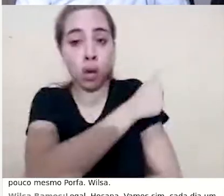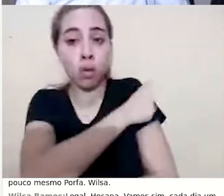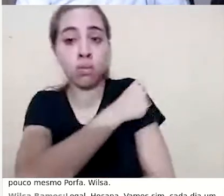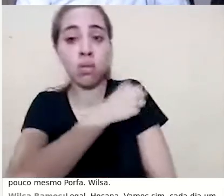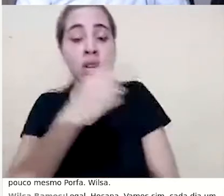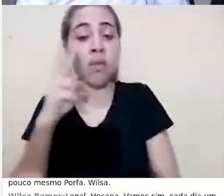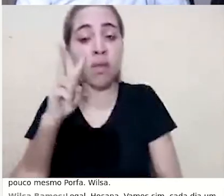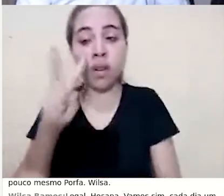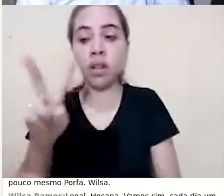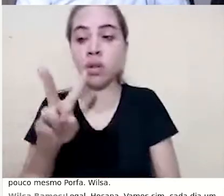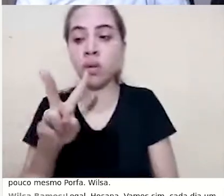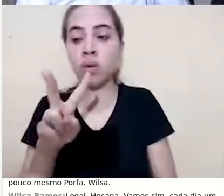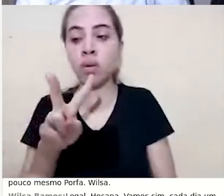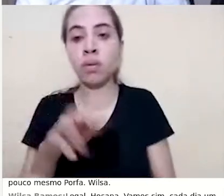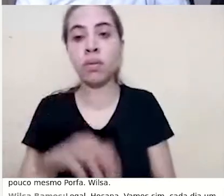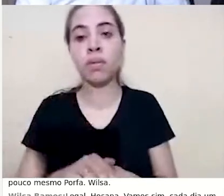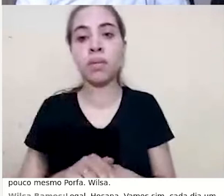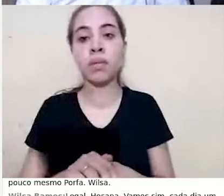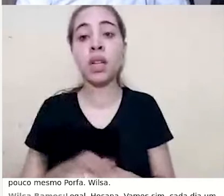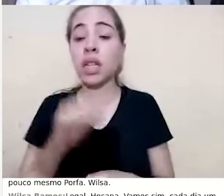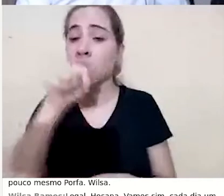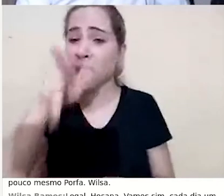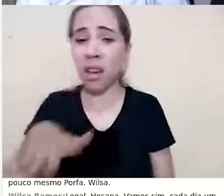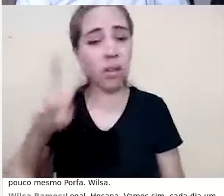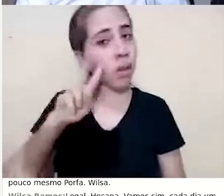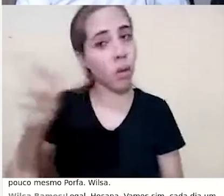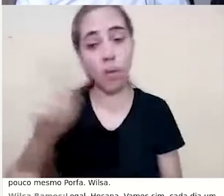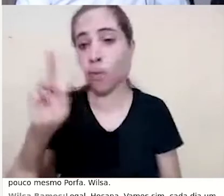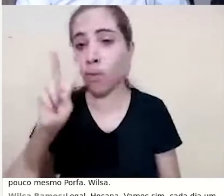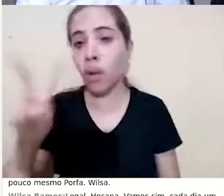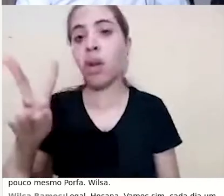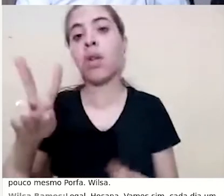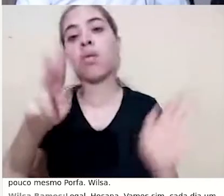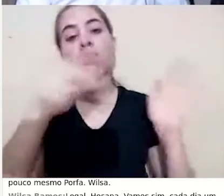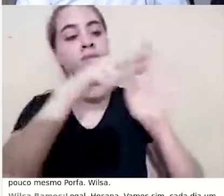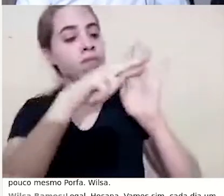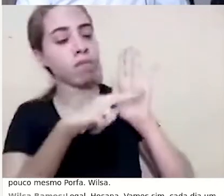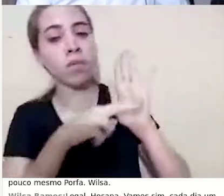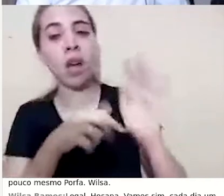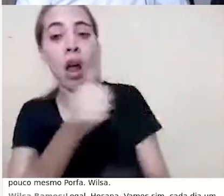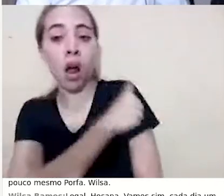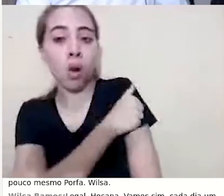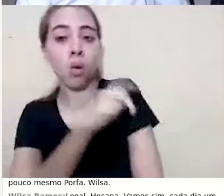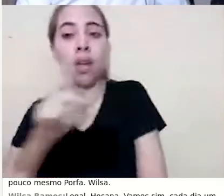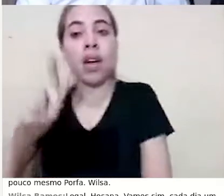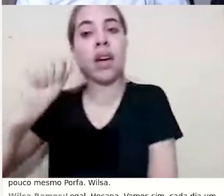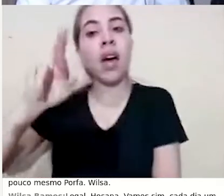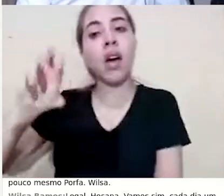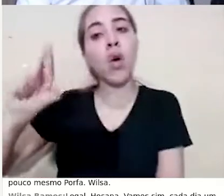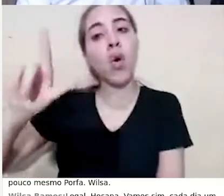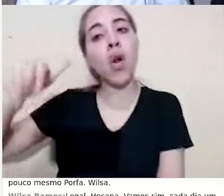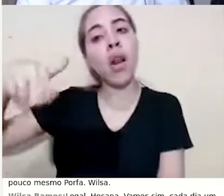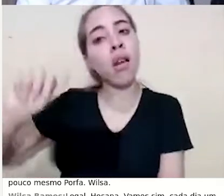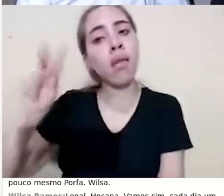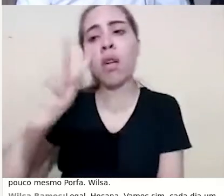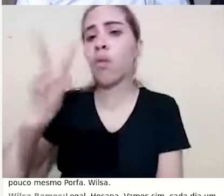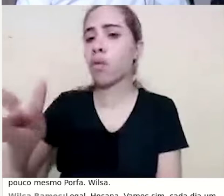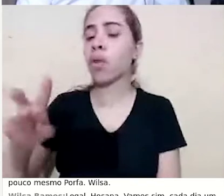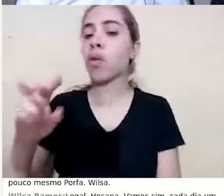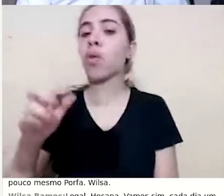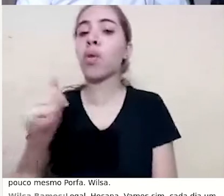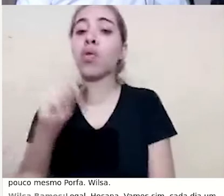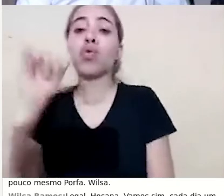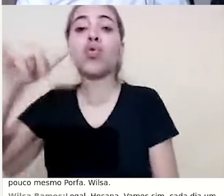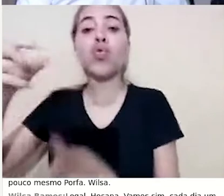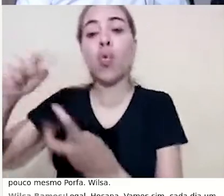quem viu e quem não viu o recurso, a aluna Carolina ela não viu, o aluno João viu três vezes, a